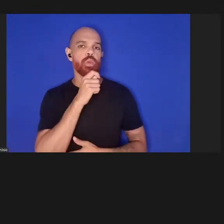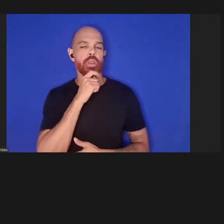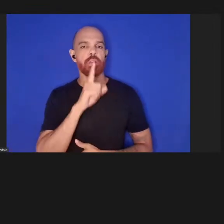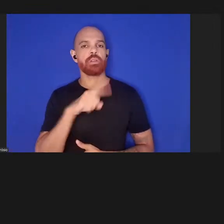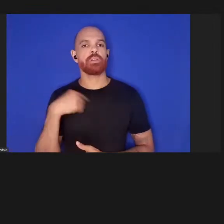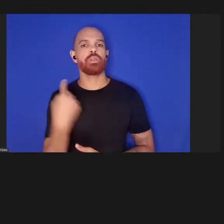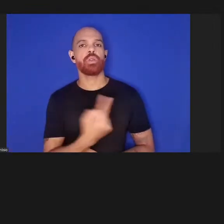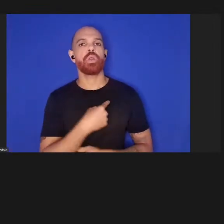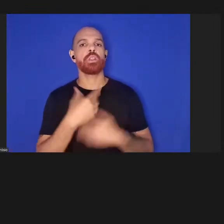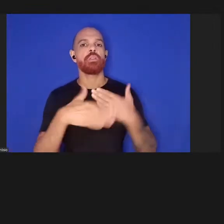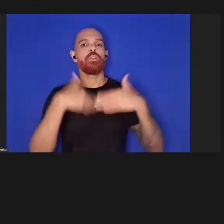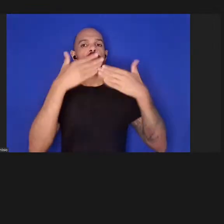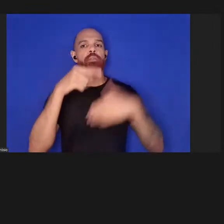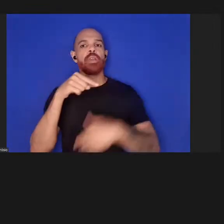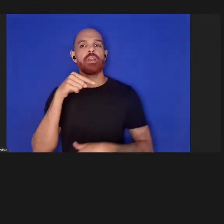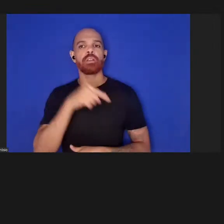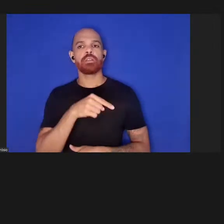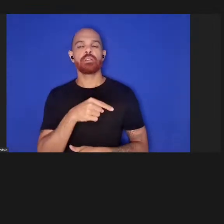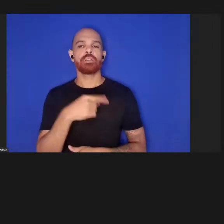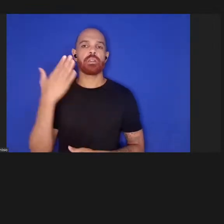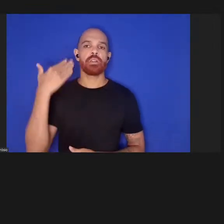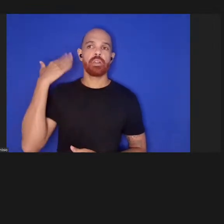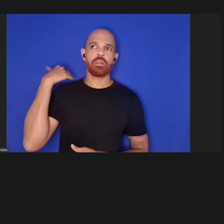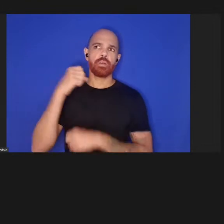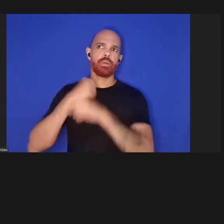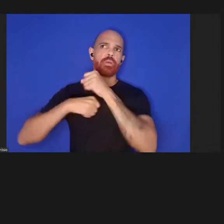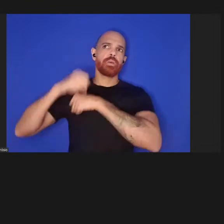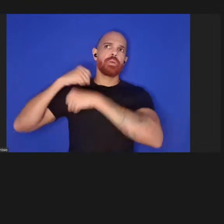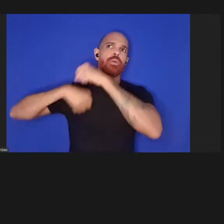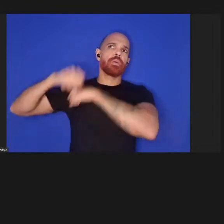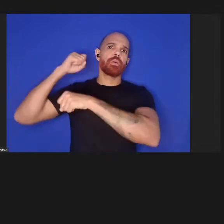durante as últimas muitas décadas